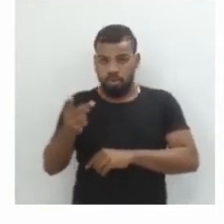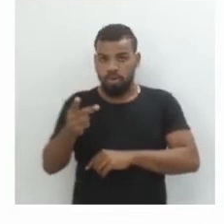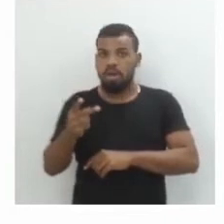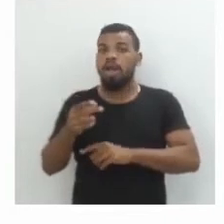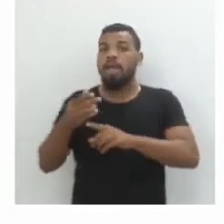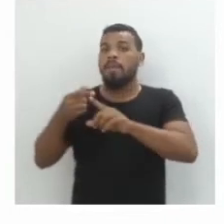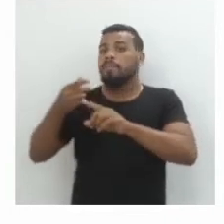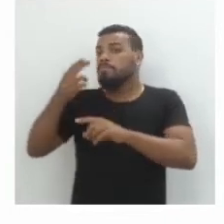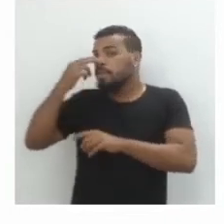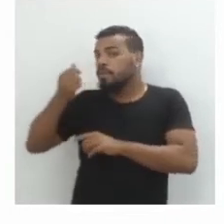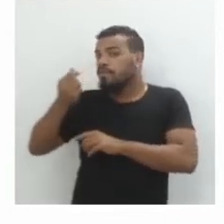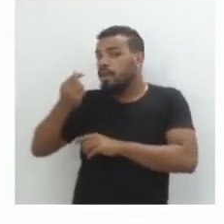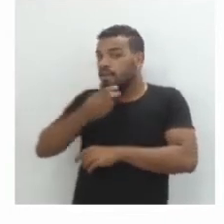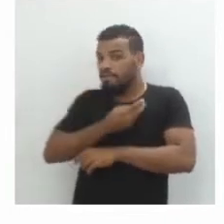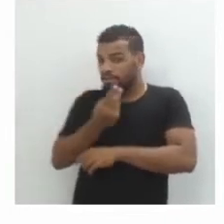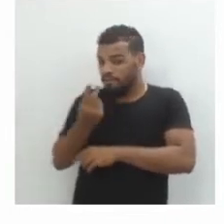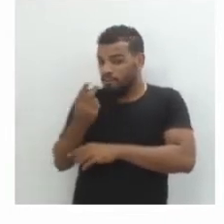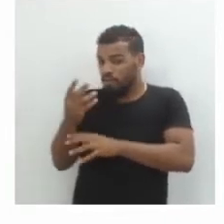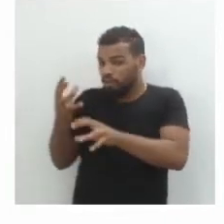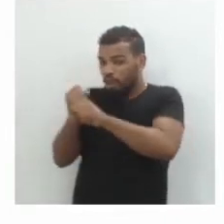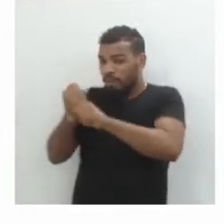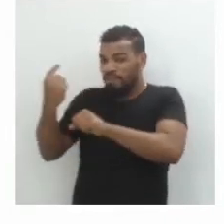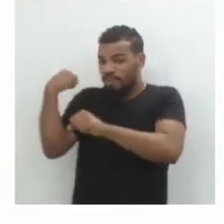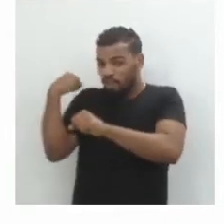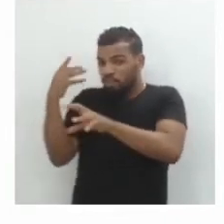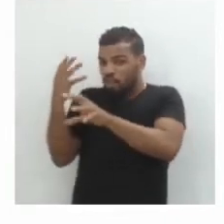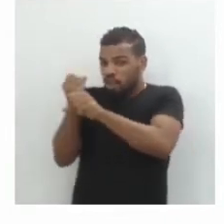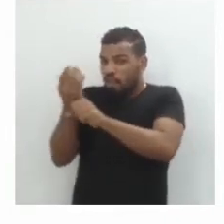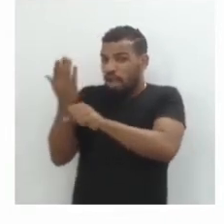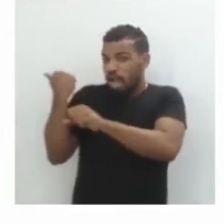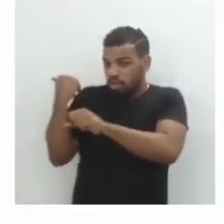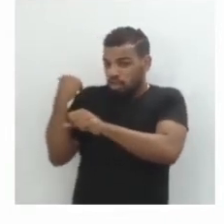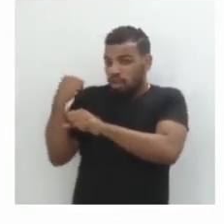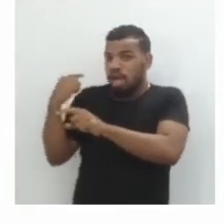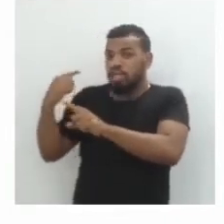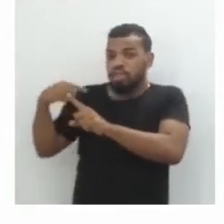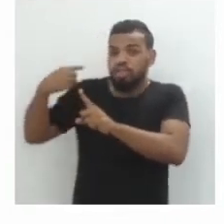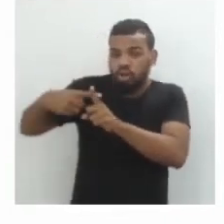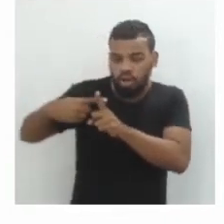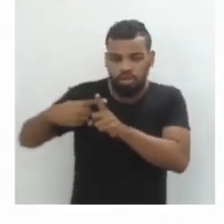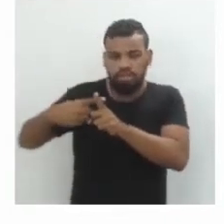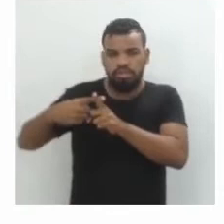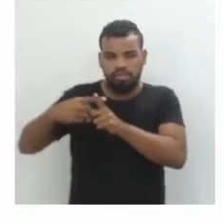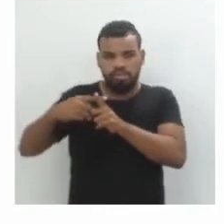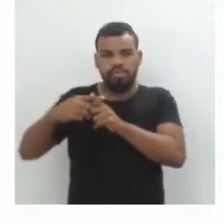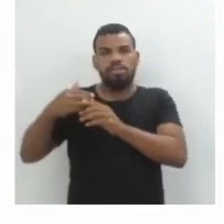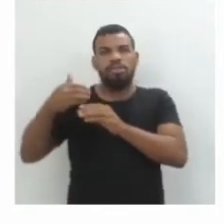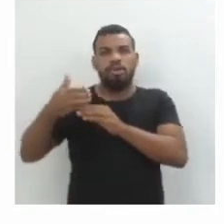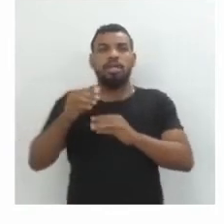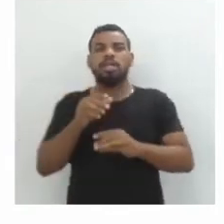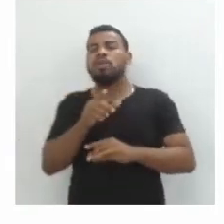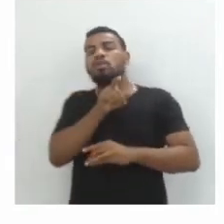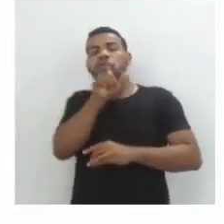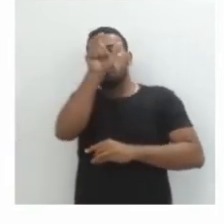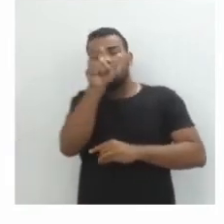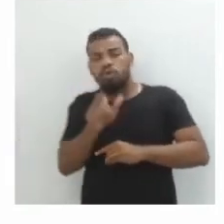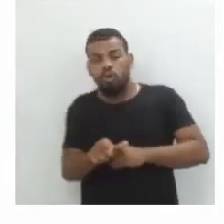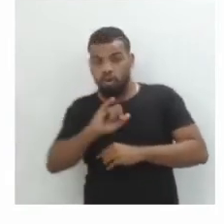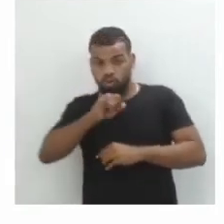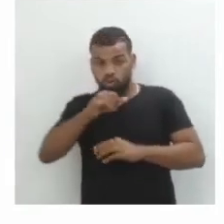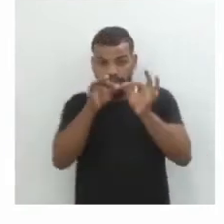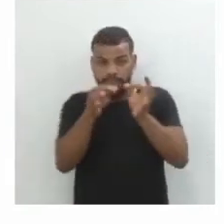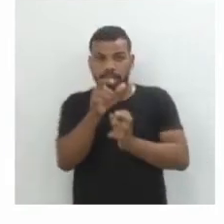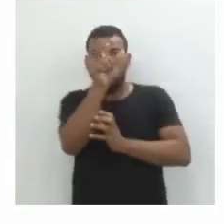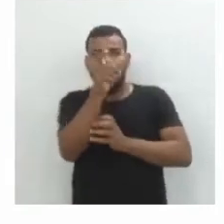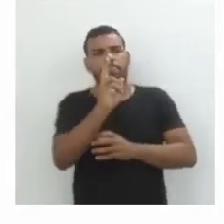anterior, diferentemente do juros simples, que a gente considera o mesmo valor inicial de R$16.000,00. Por isso